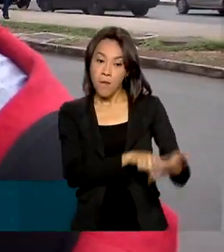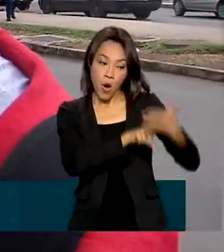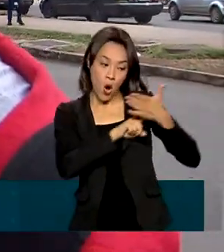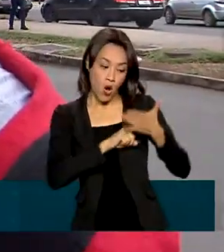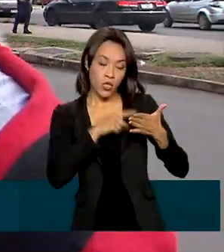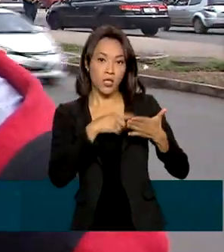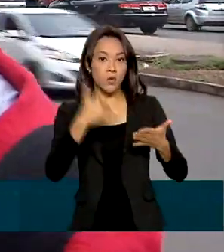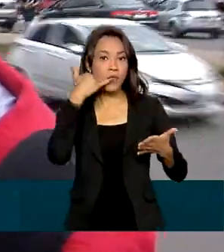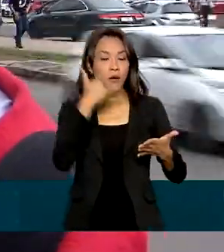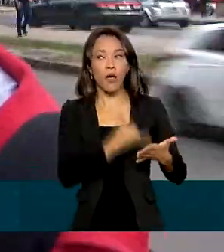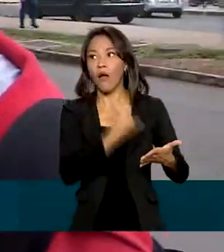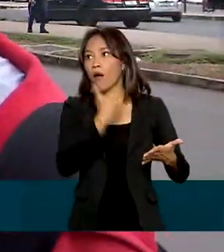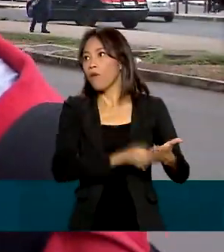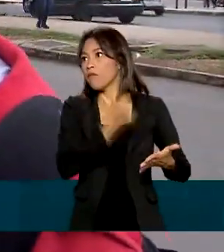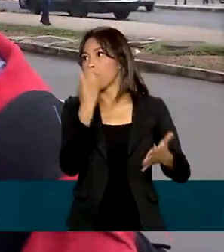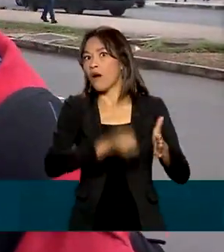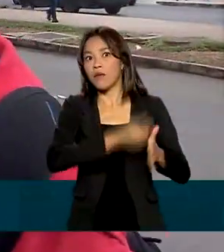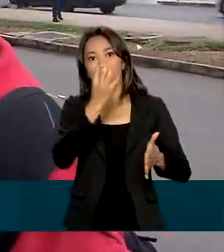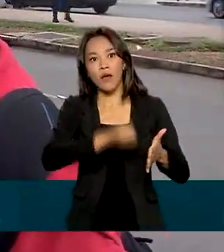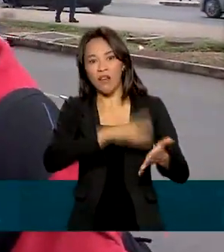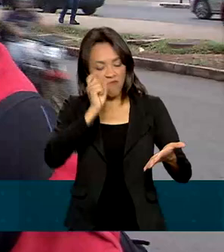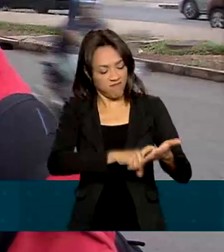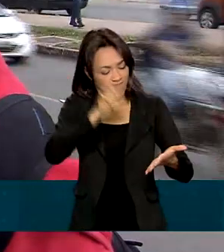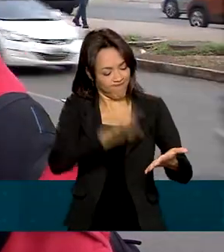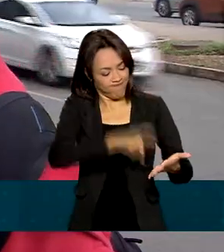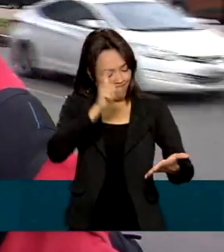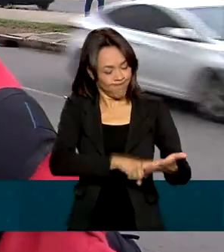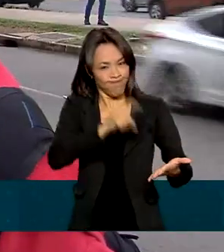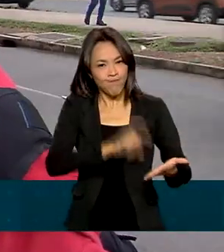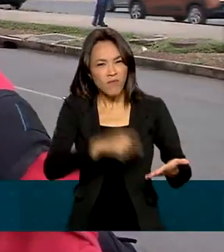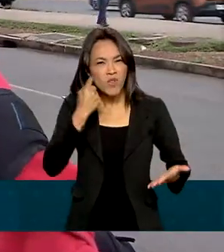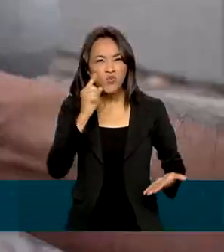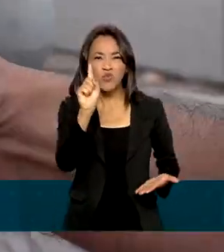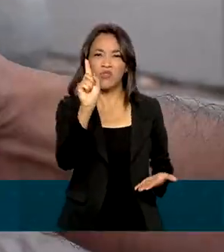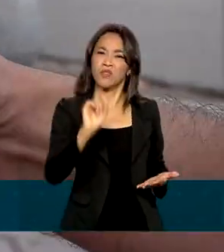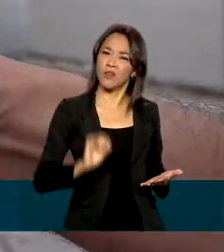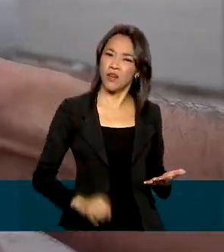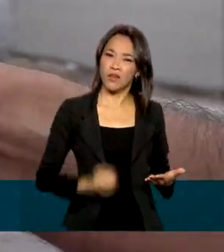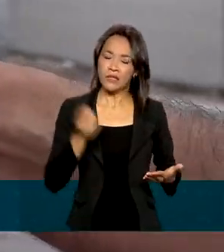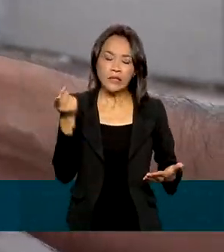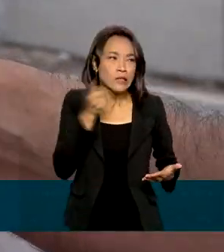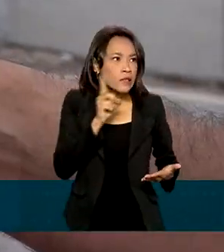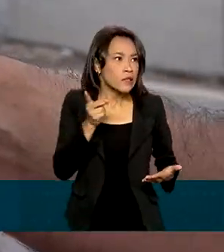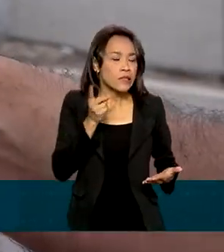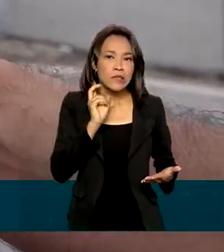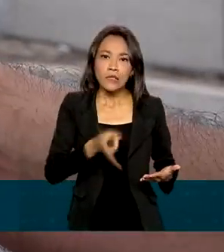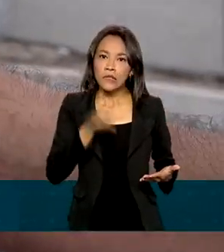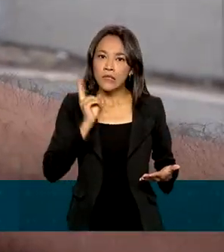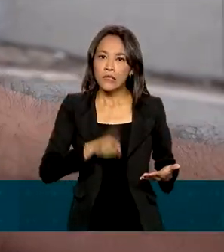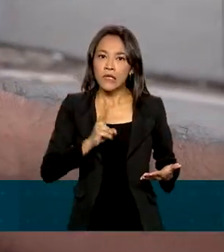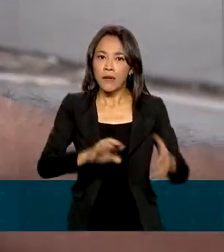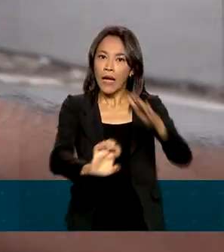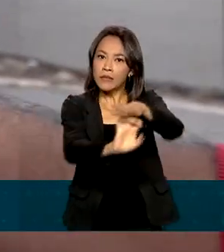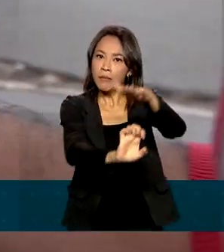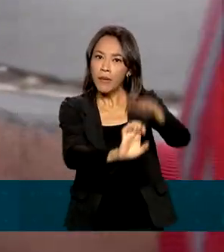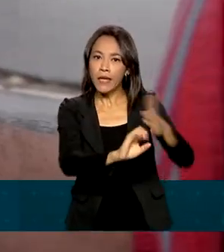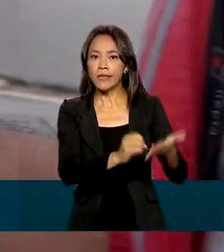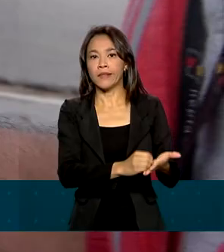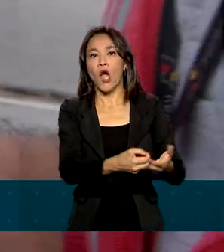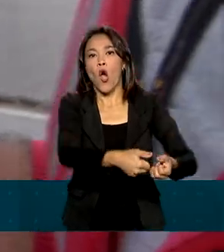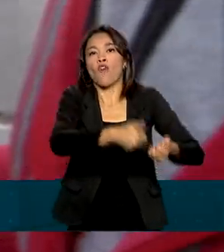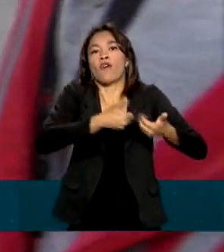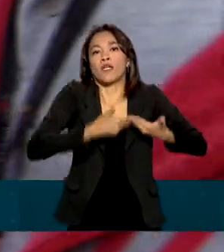quantidade de chamadas recusadas só em um dia. Ele conta que diariamente empresas insistem em